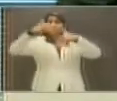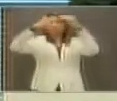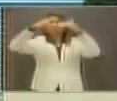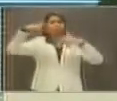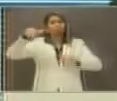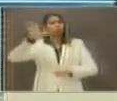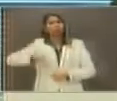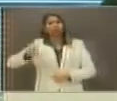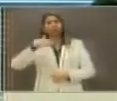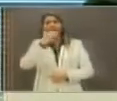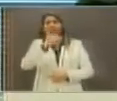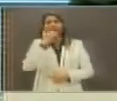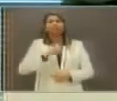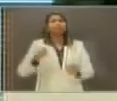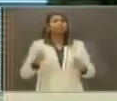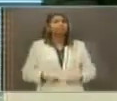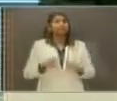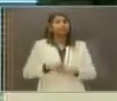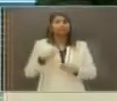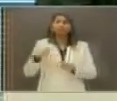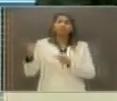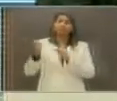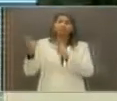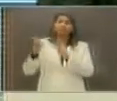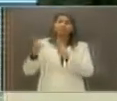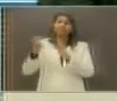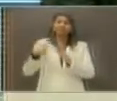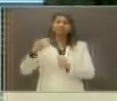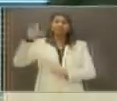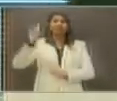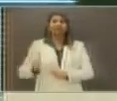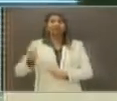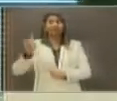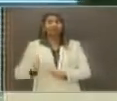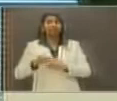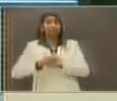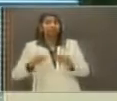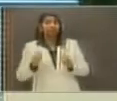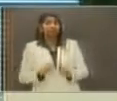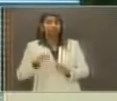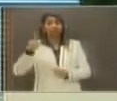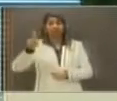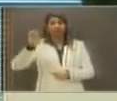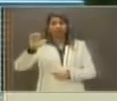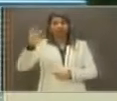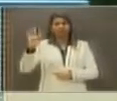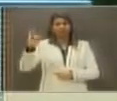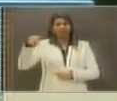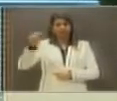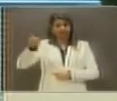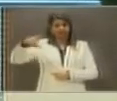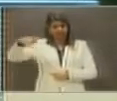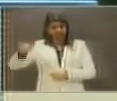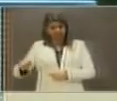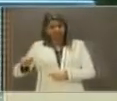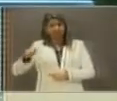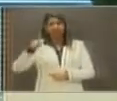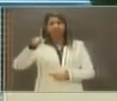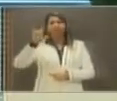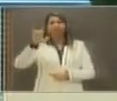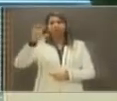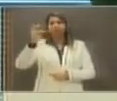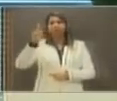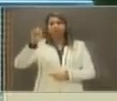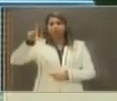Basta olhar para a direita e você vai ver que a refinaria de petróleo do Nordeste foi para o Estado de